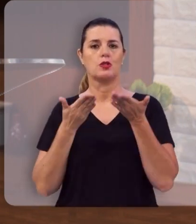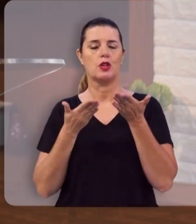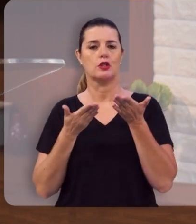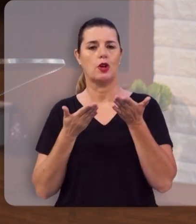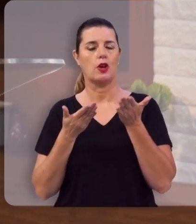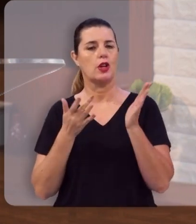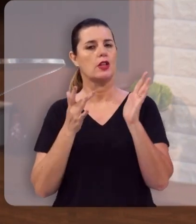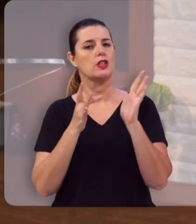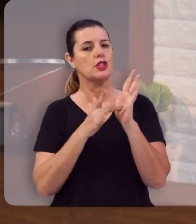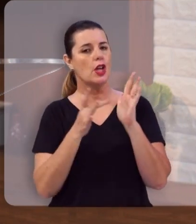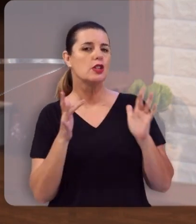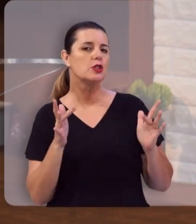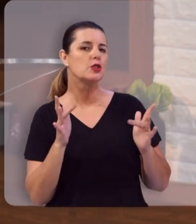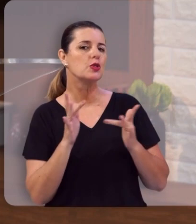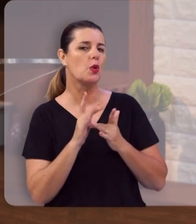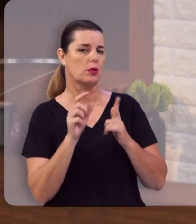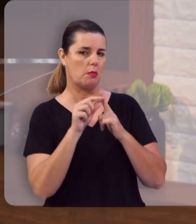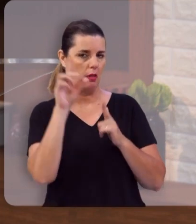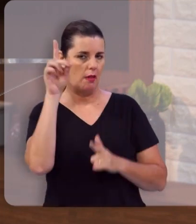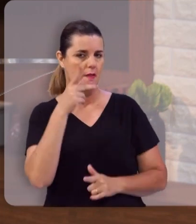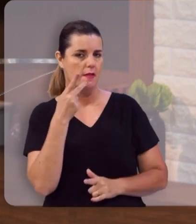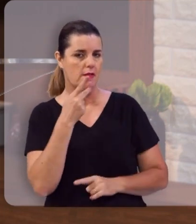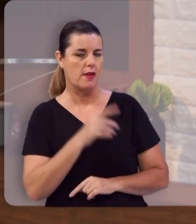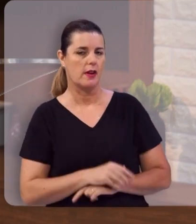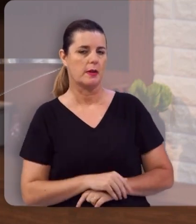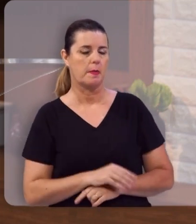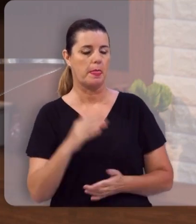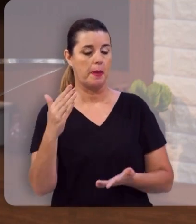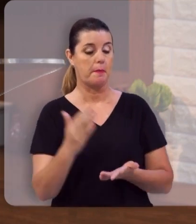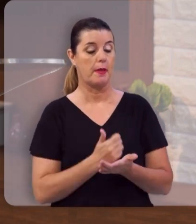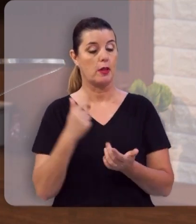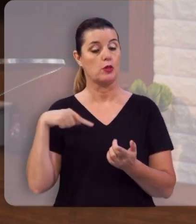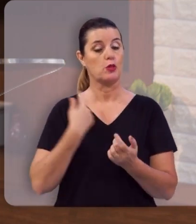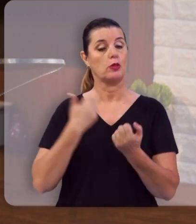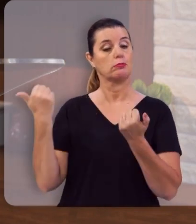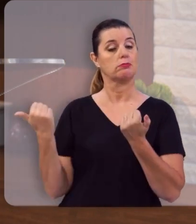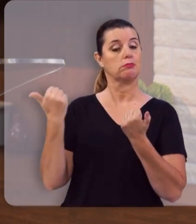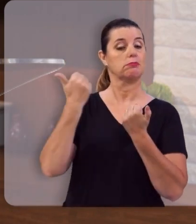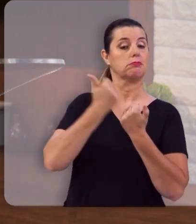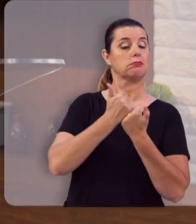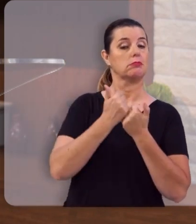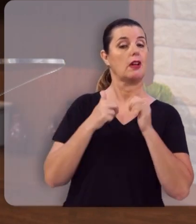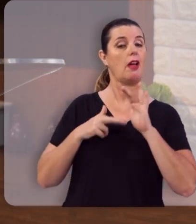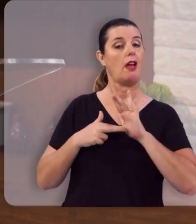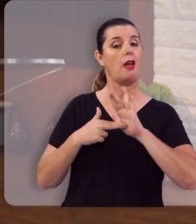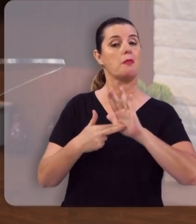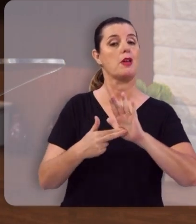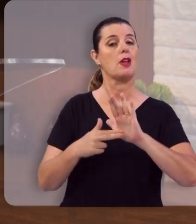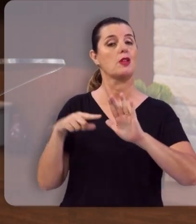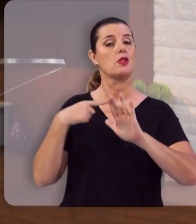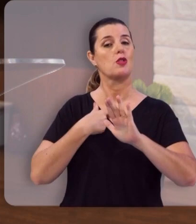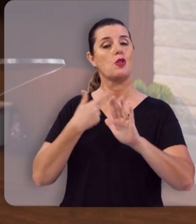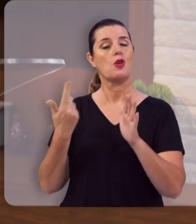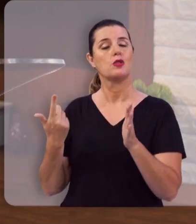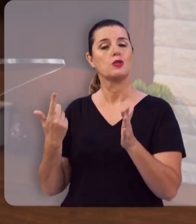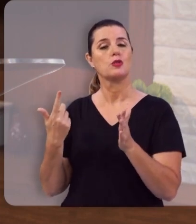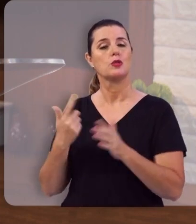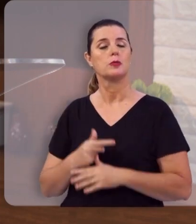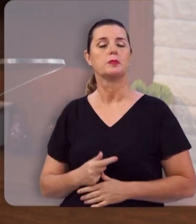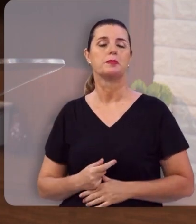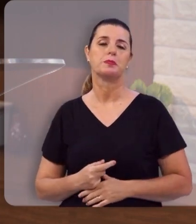diz a Escritura, tomou o nosso lugar, como nosso representante, nosso fiador.